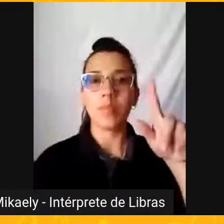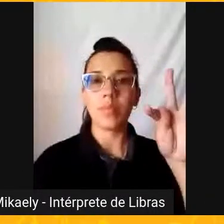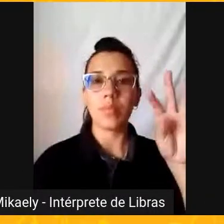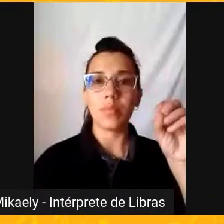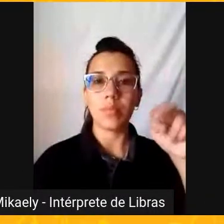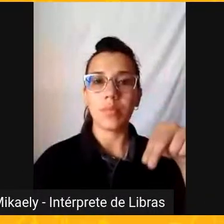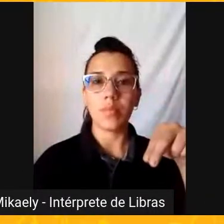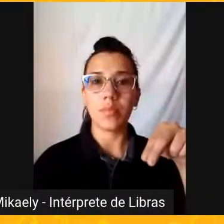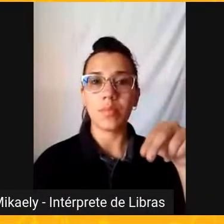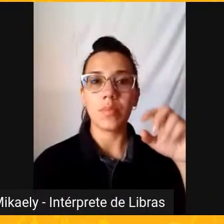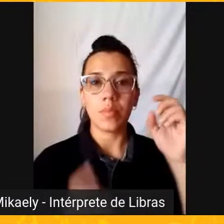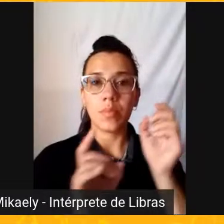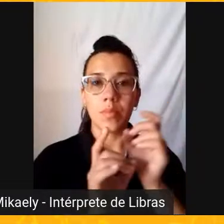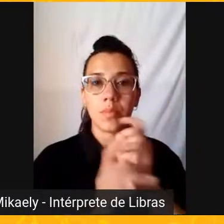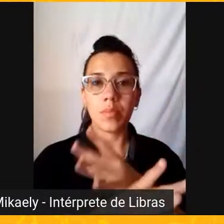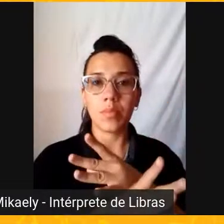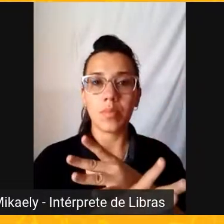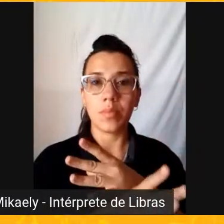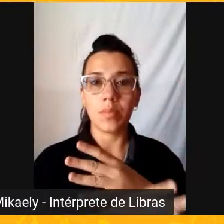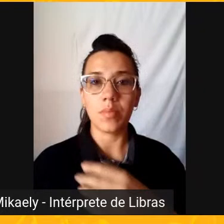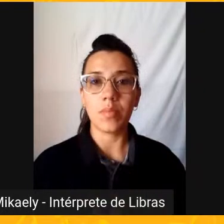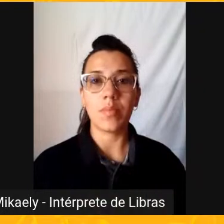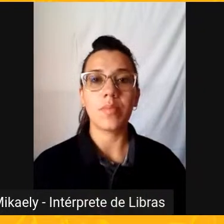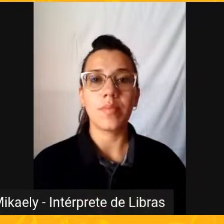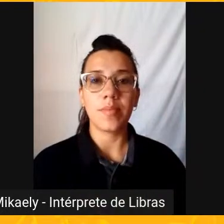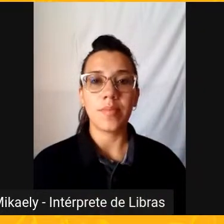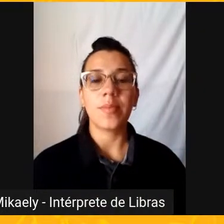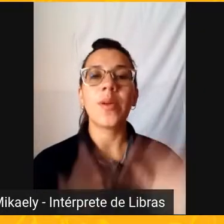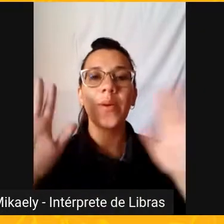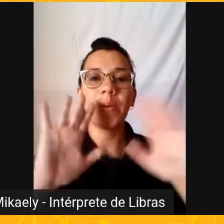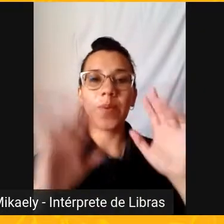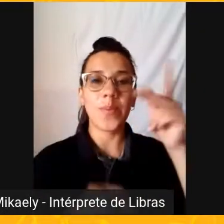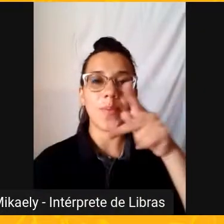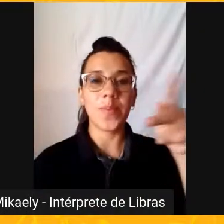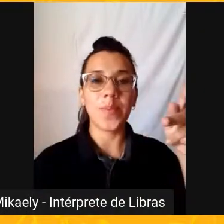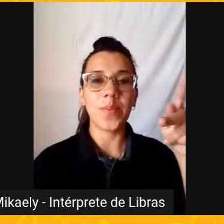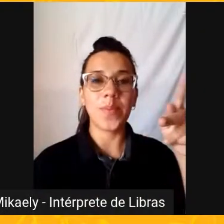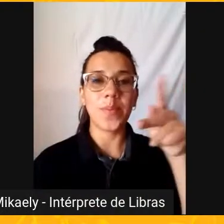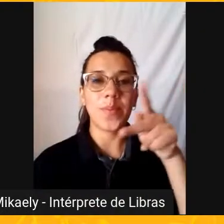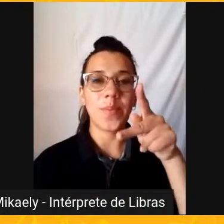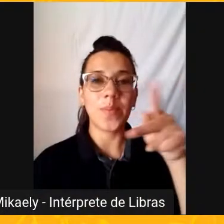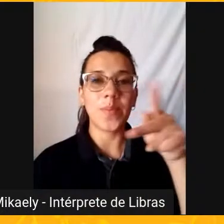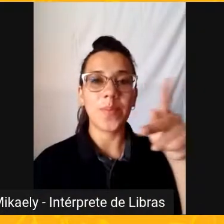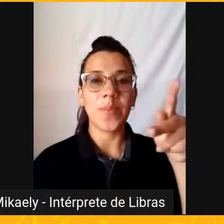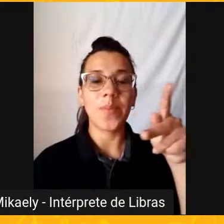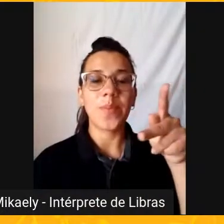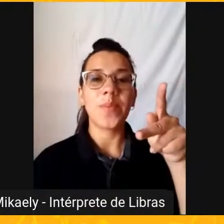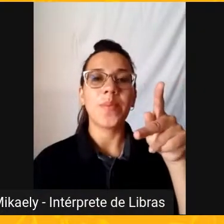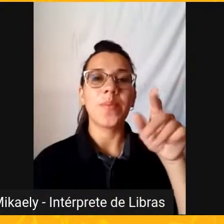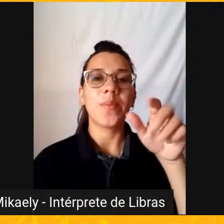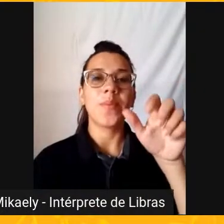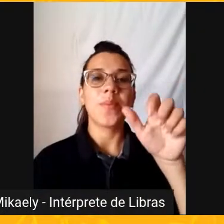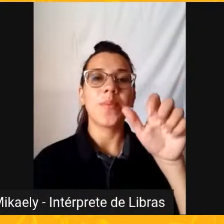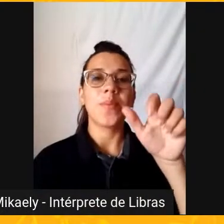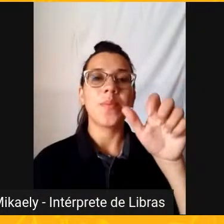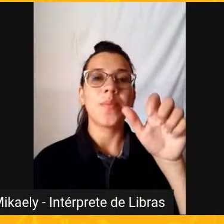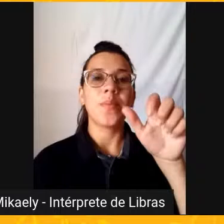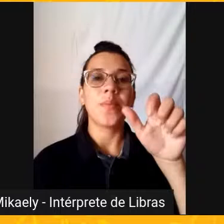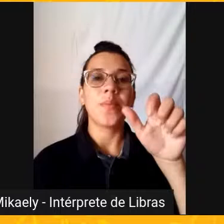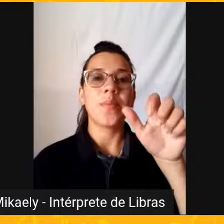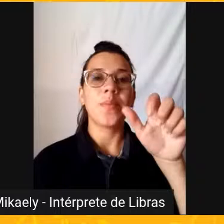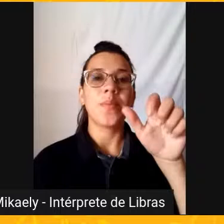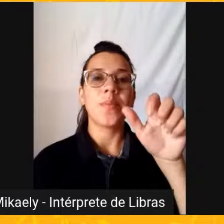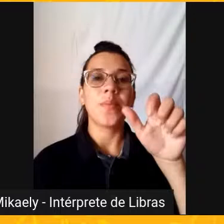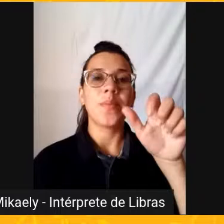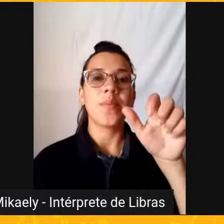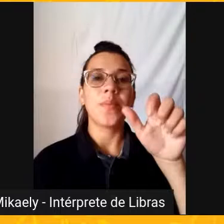E aí, professor Abraão Oi Tudo bem? Tudo Vamos lá Tem algumas perguntas aqui Faltam